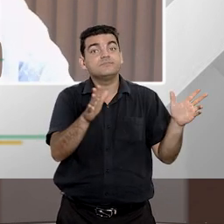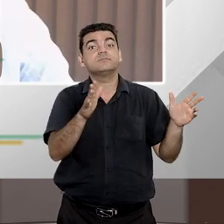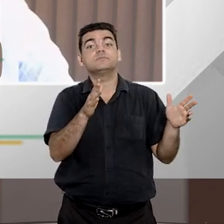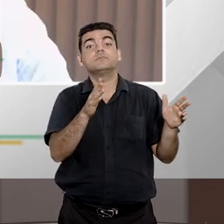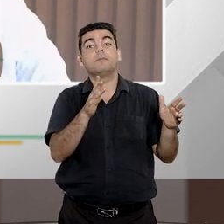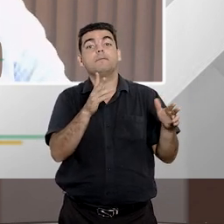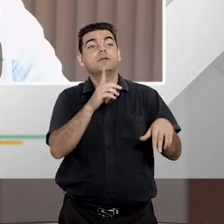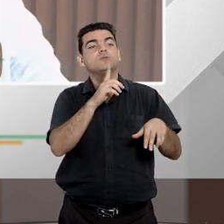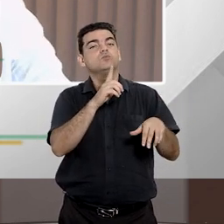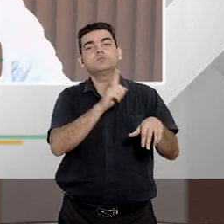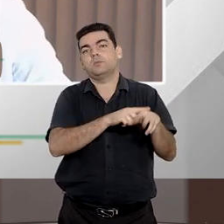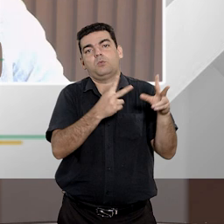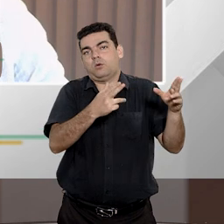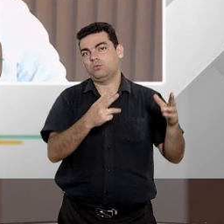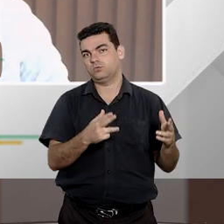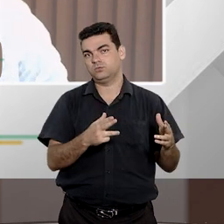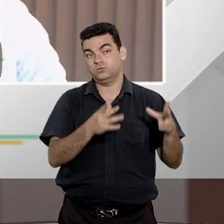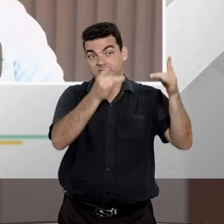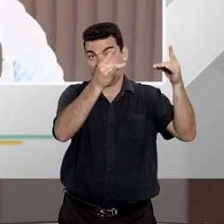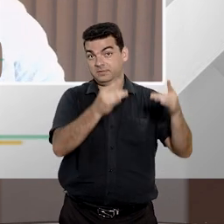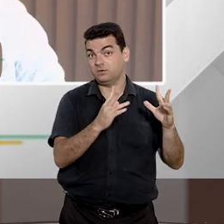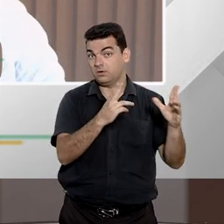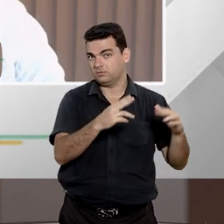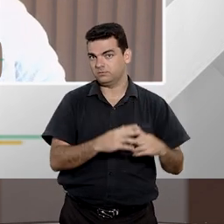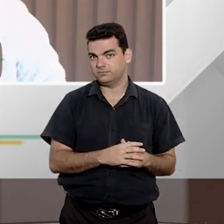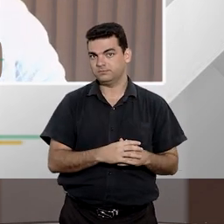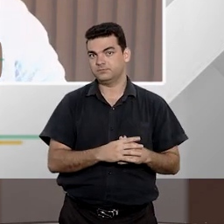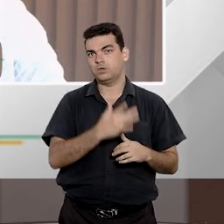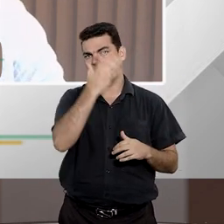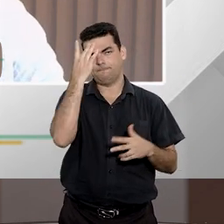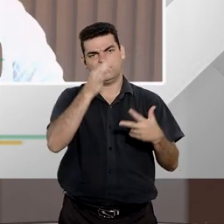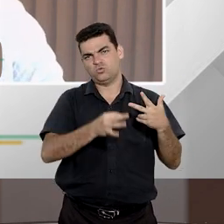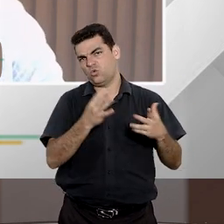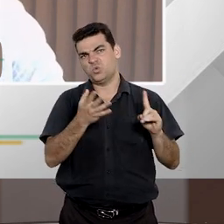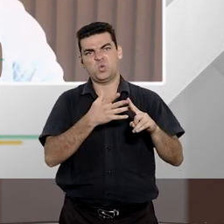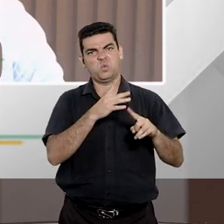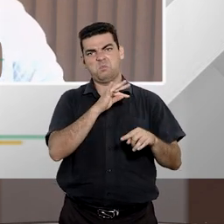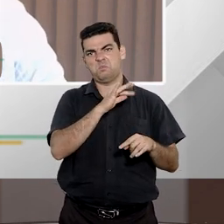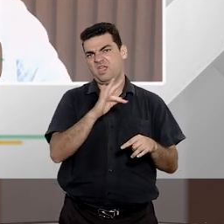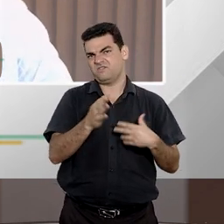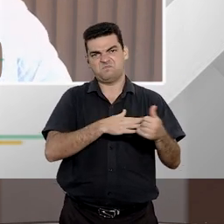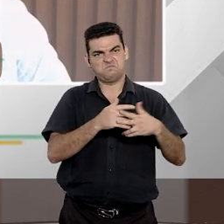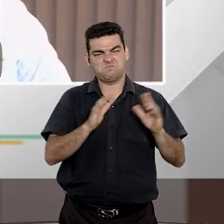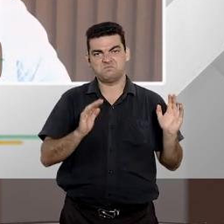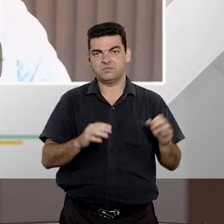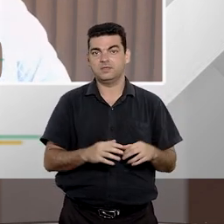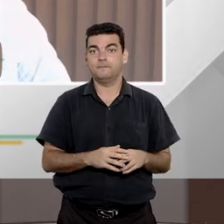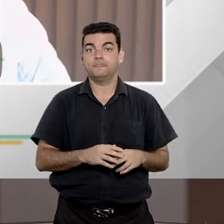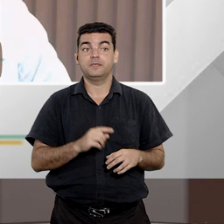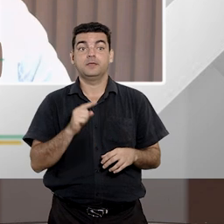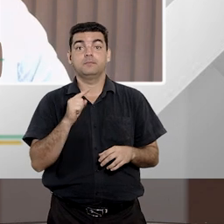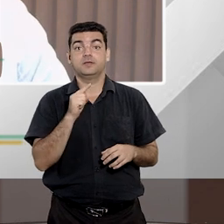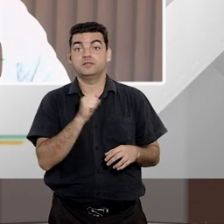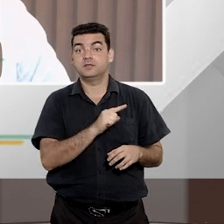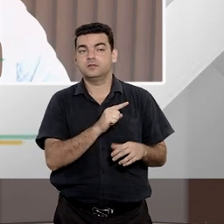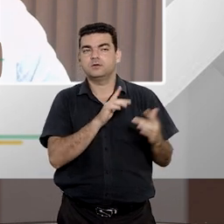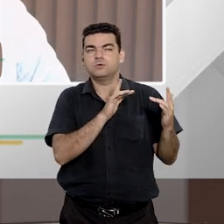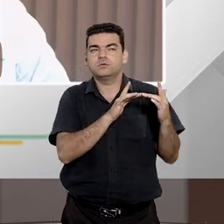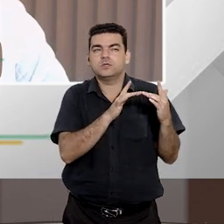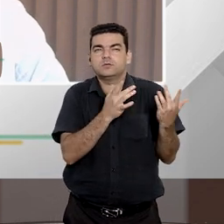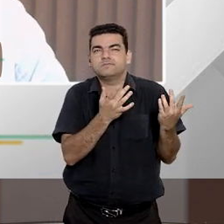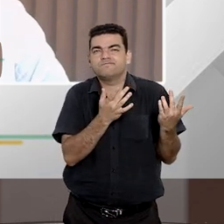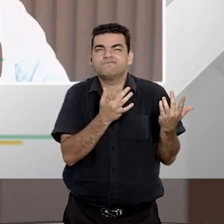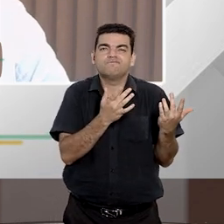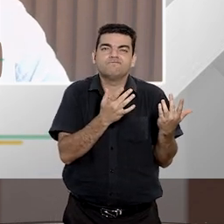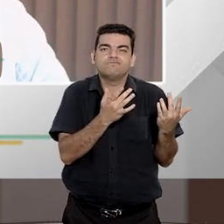origem na mesma circunstância de fato, causado por uma pessoa jurídica ou uma pessoa física, e ela está muito mais ligada a essa